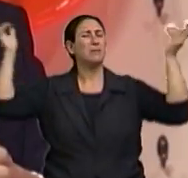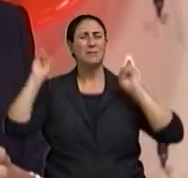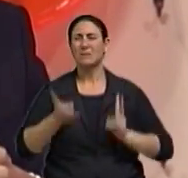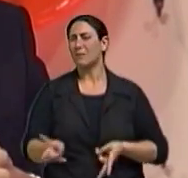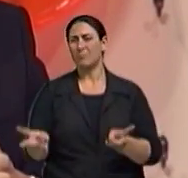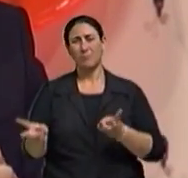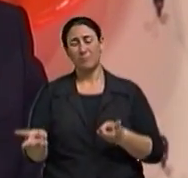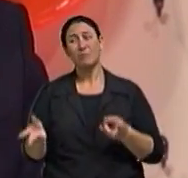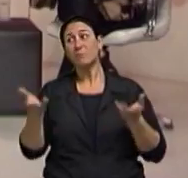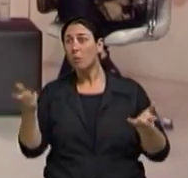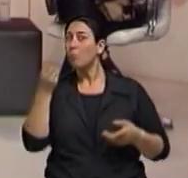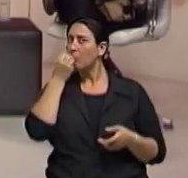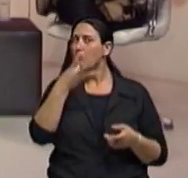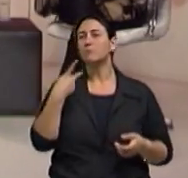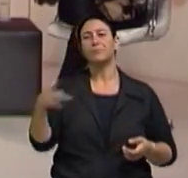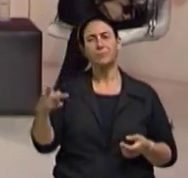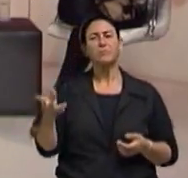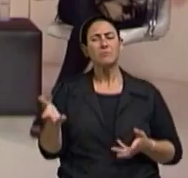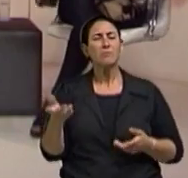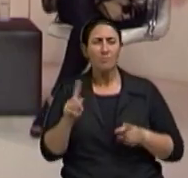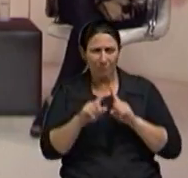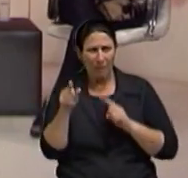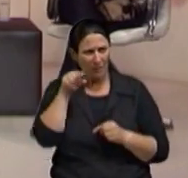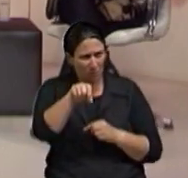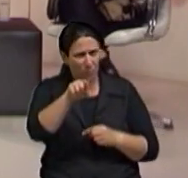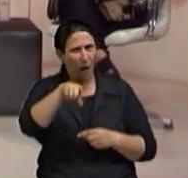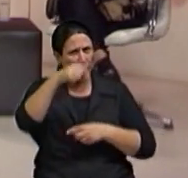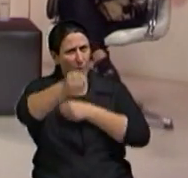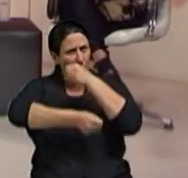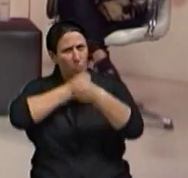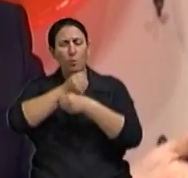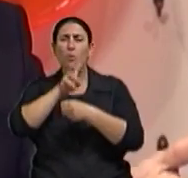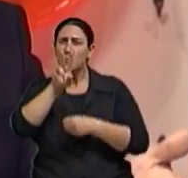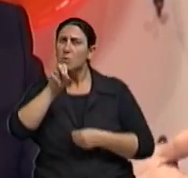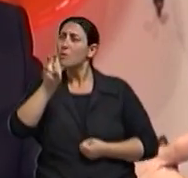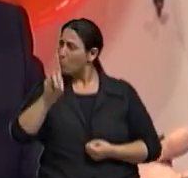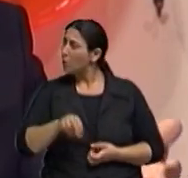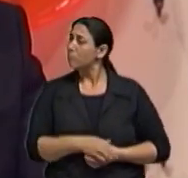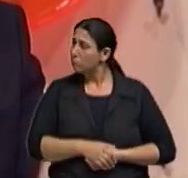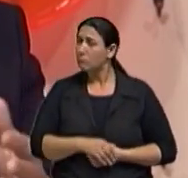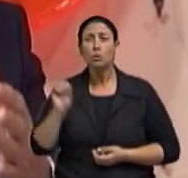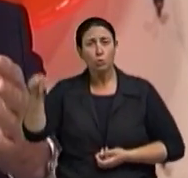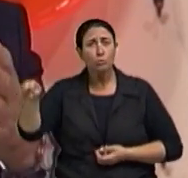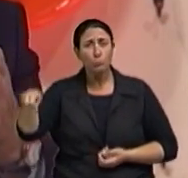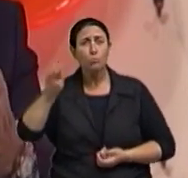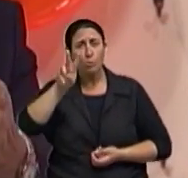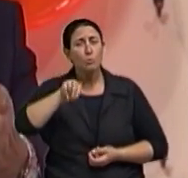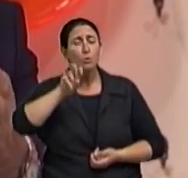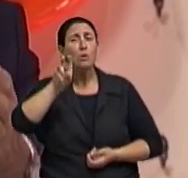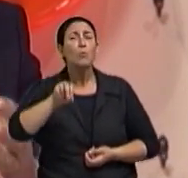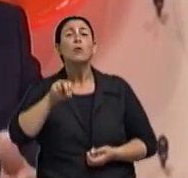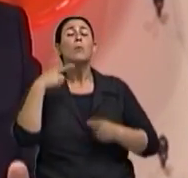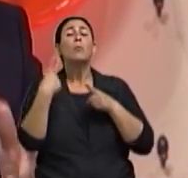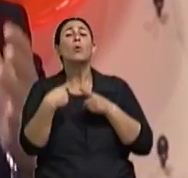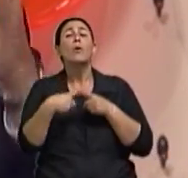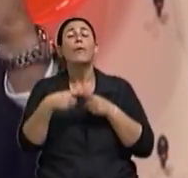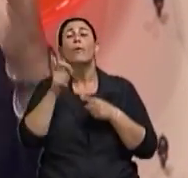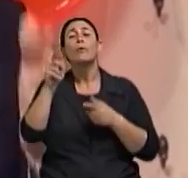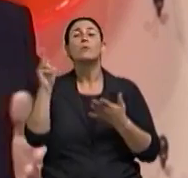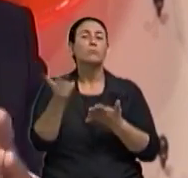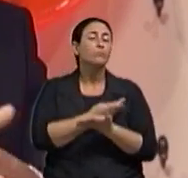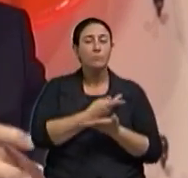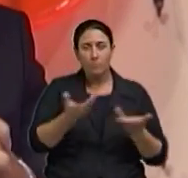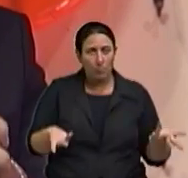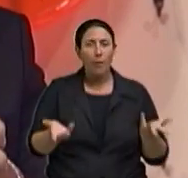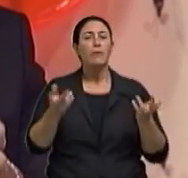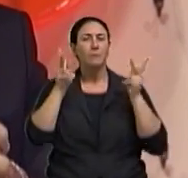mais com o CDB. E essa perspectiva é para 2050 também? Justamente para 2050. Então, o que o cidadão pode fazer? Quem sabe